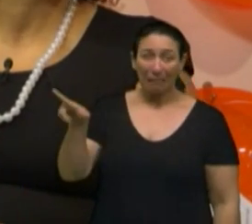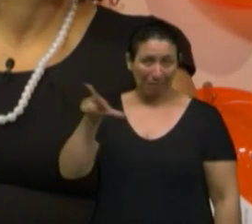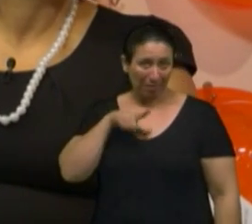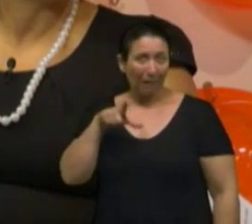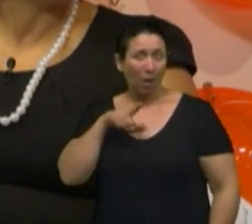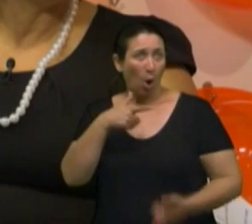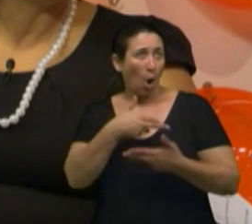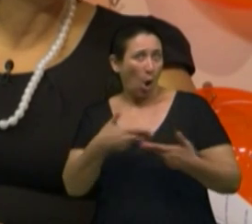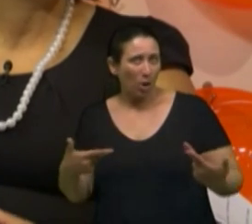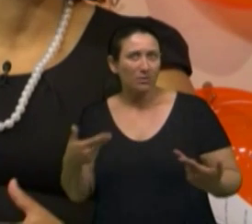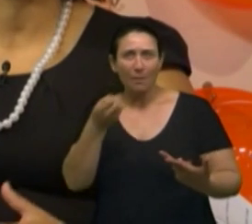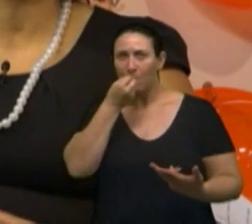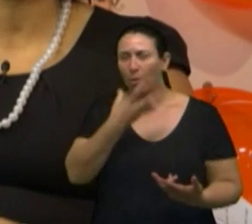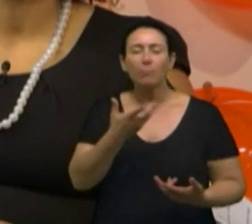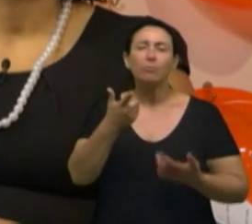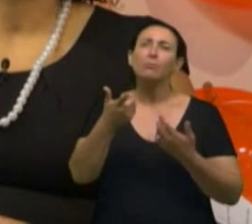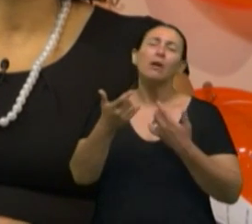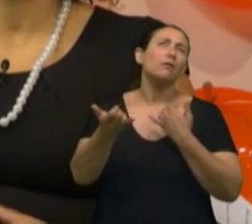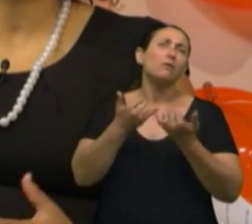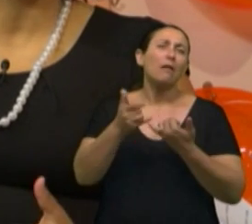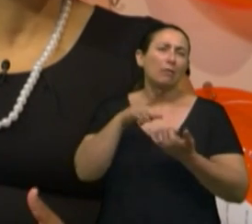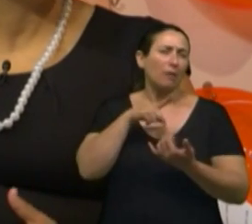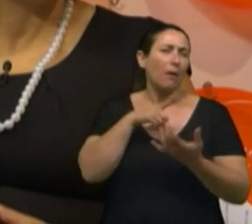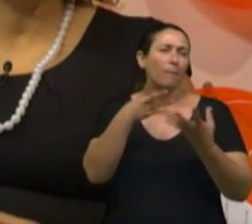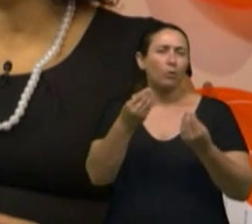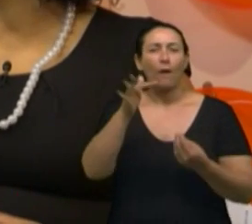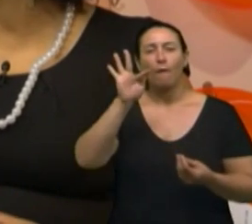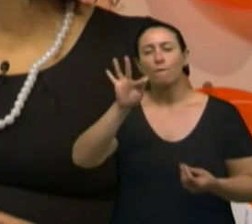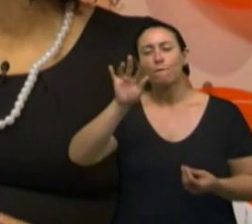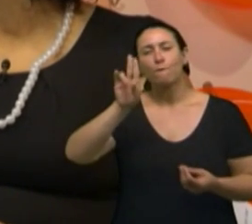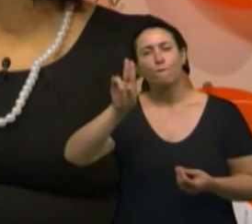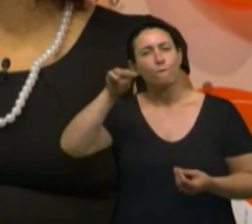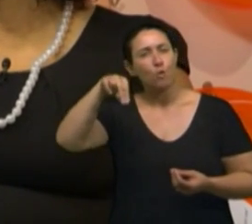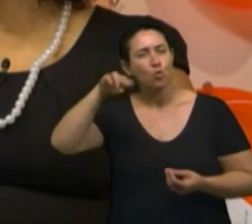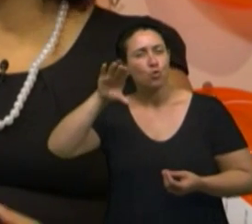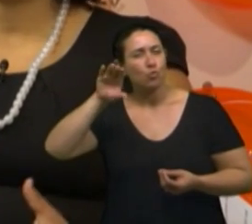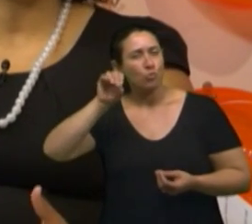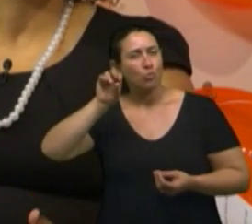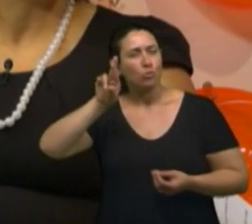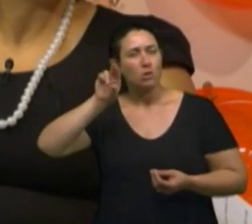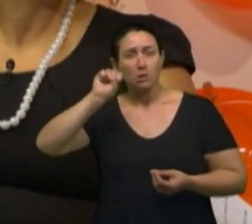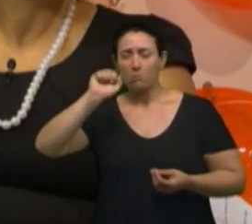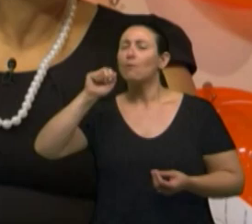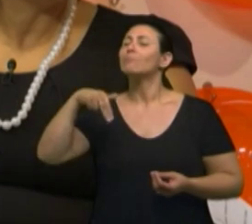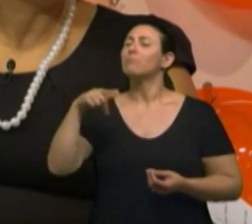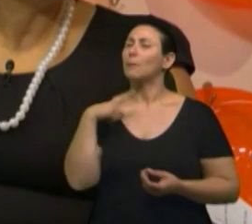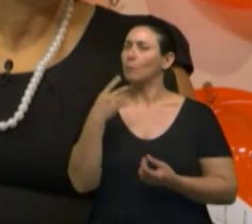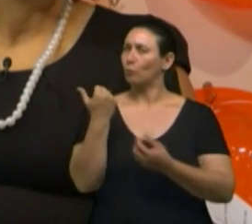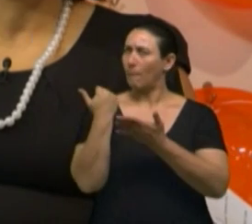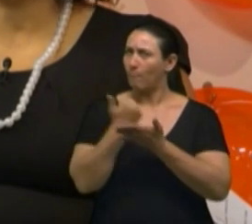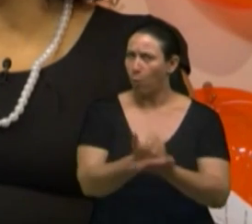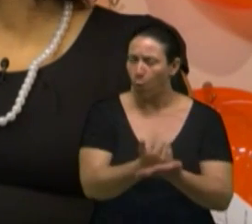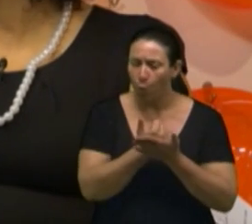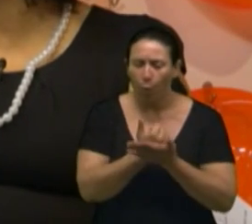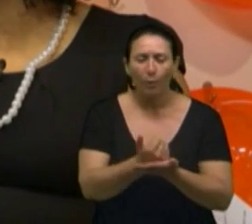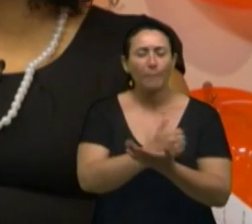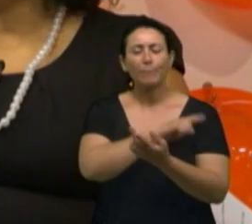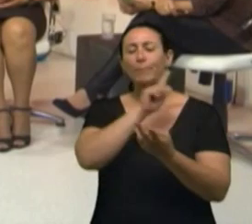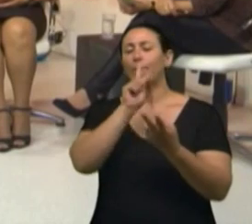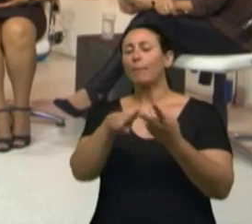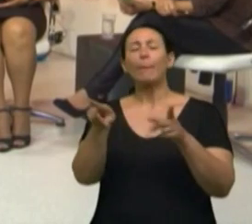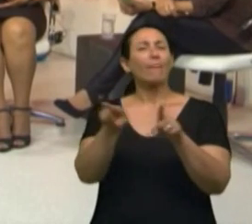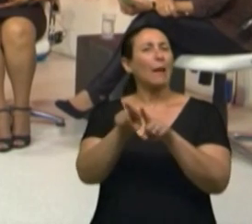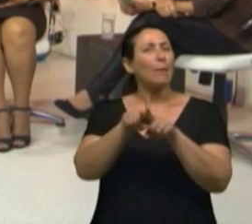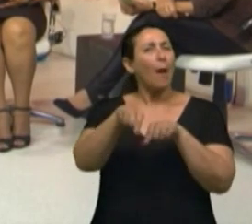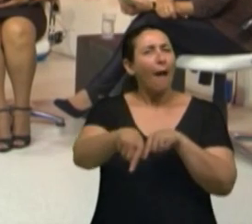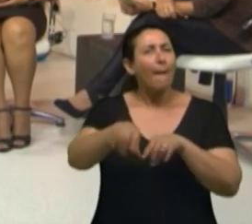benefícios que nós temos, né? Porque nós temos uma FUNCORSAN, que nos dá um apoio muito grande, né? Não só para o programa,